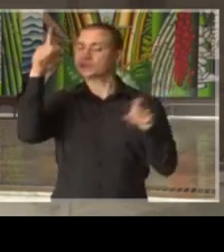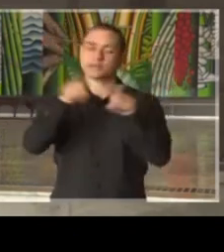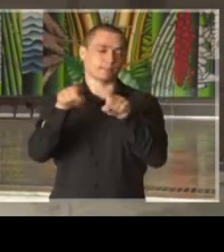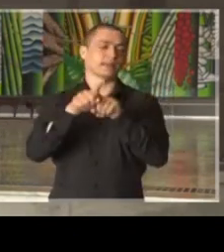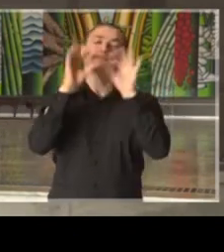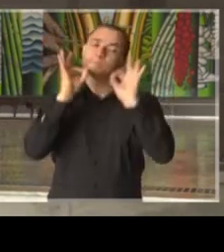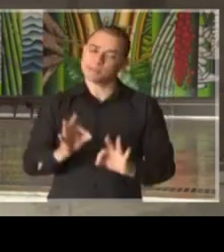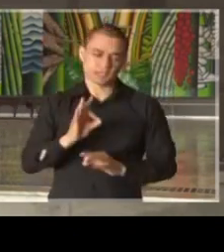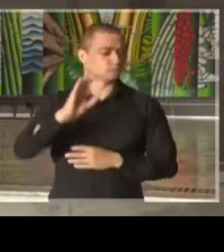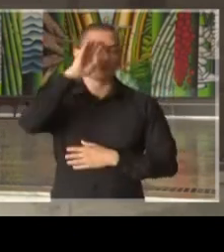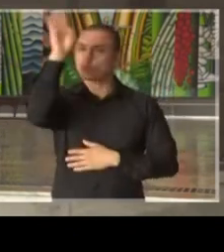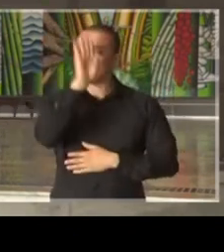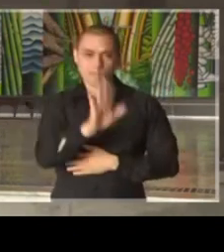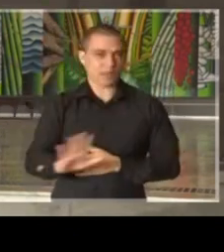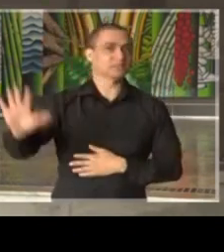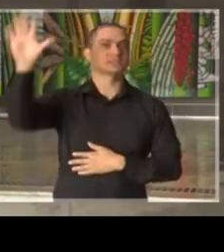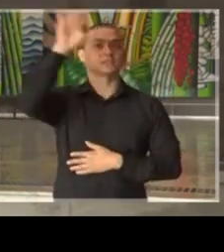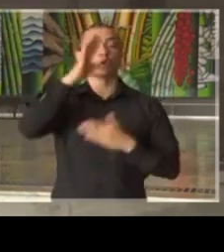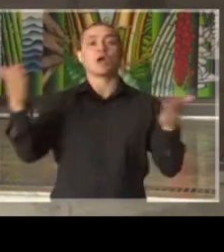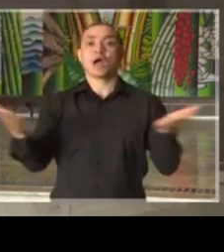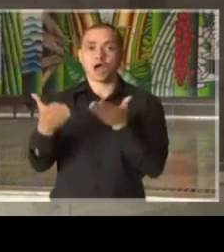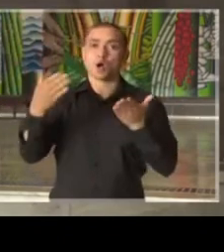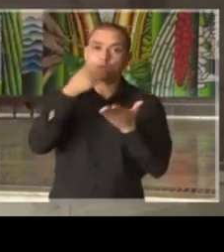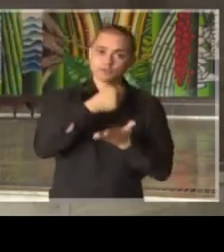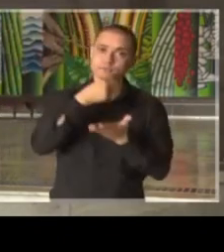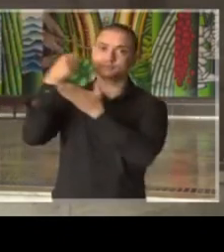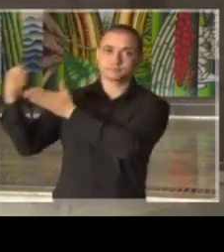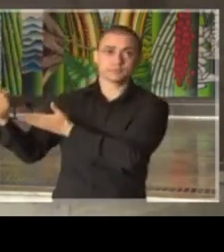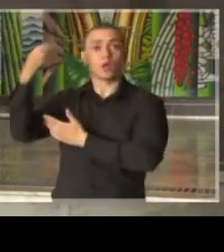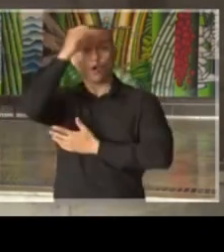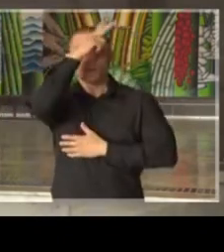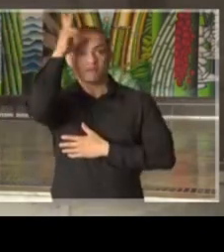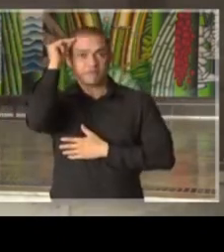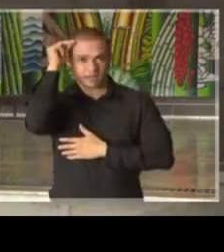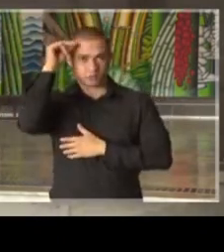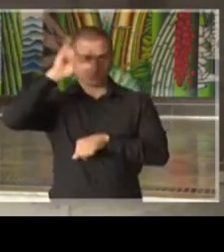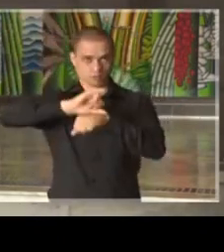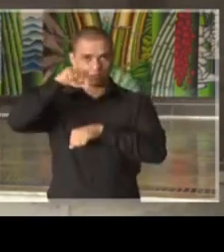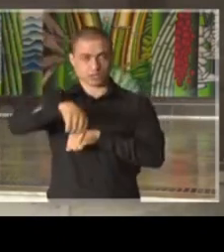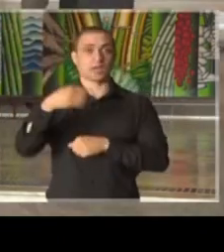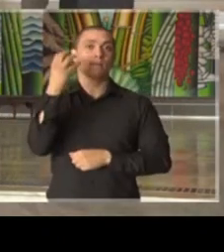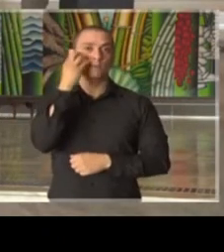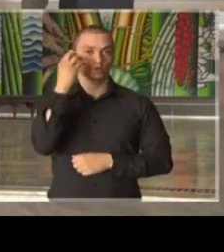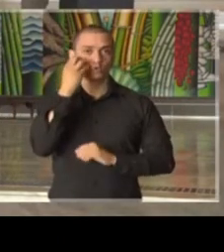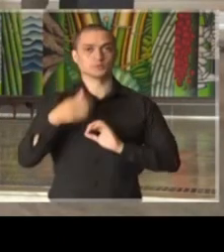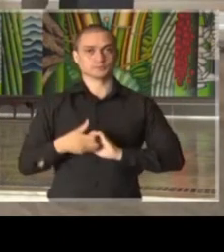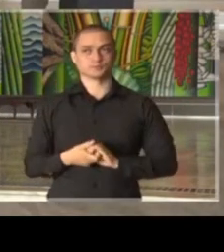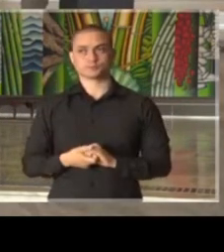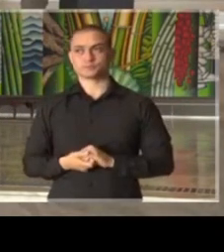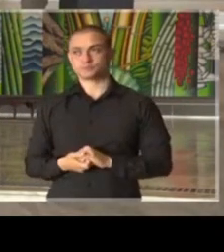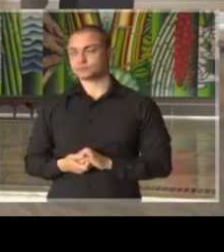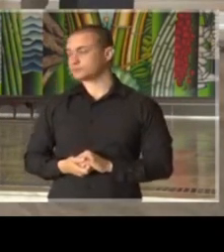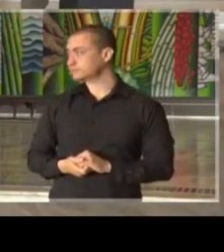em todo o Brasil. Neste momento, passo a palavra ao prefeito da capital de São Paulo, Bruno Covas. Bruno.